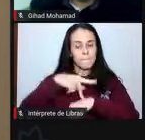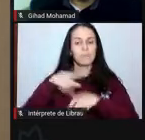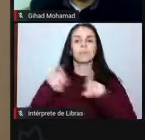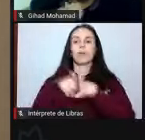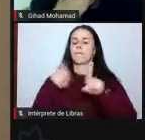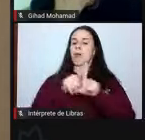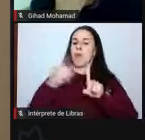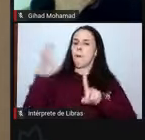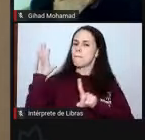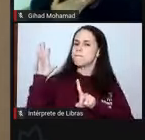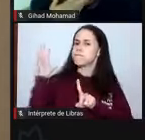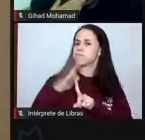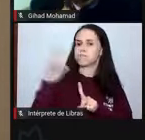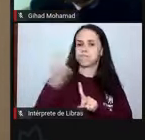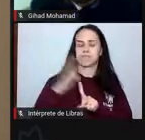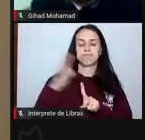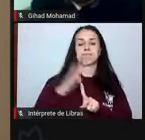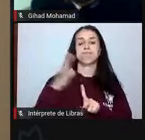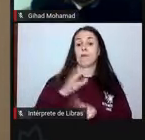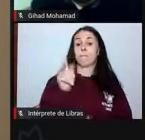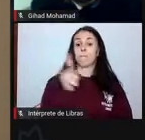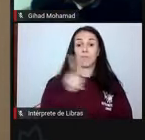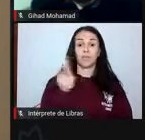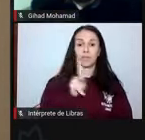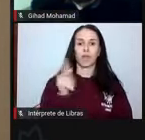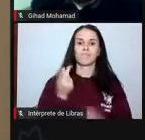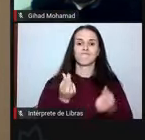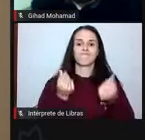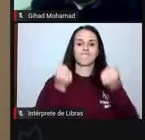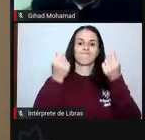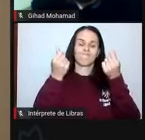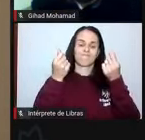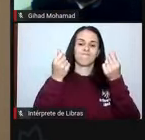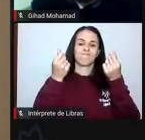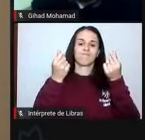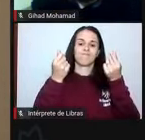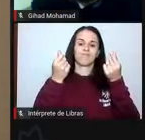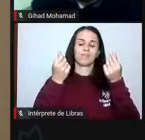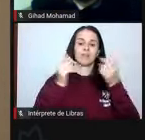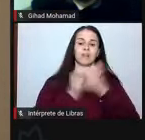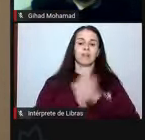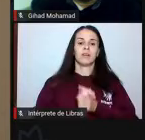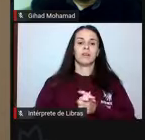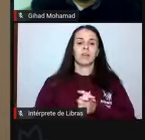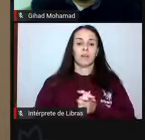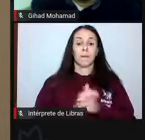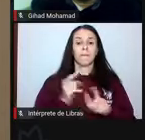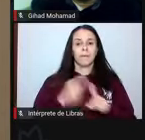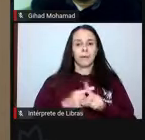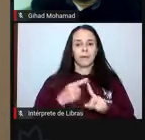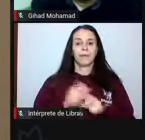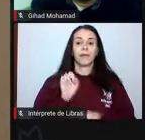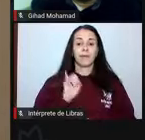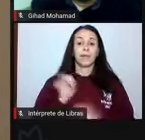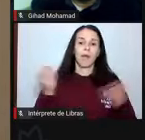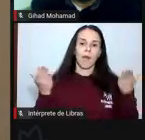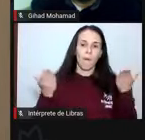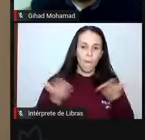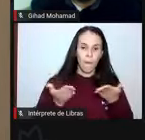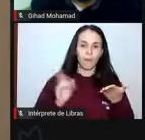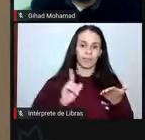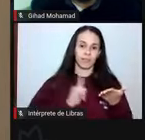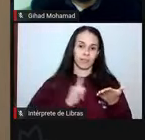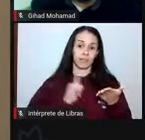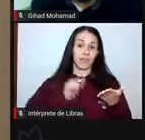professores de orçamento, que efetivamente não se confirmou, que se tem hoje, nesses sete novos cursos